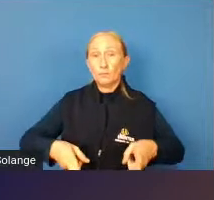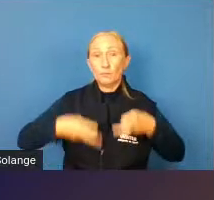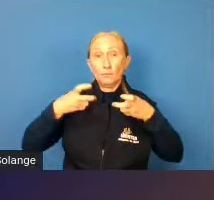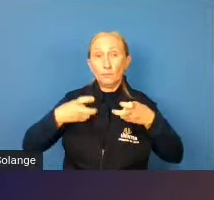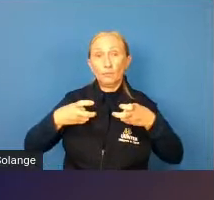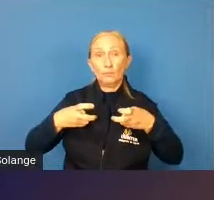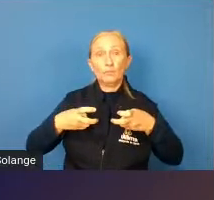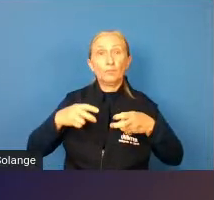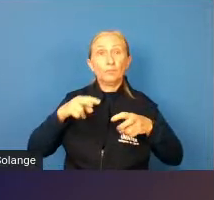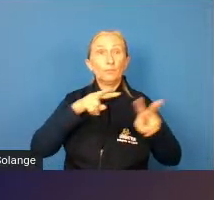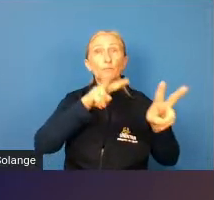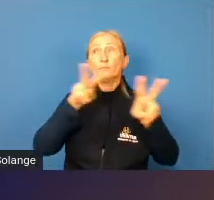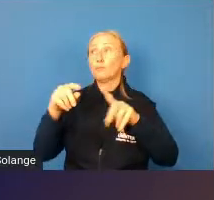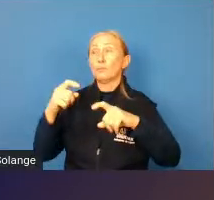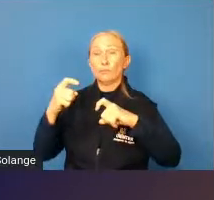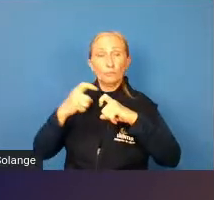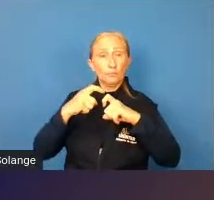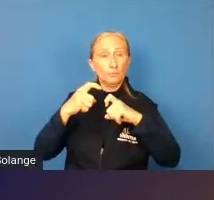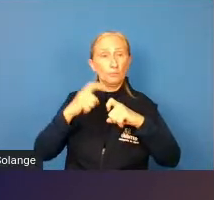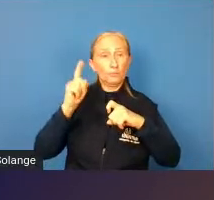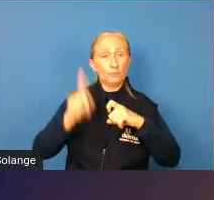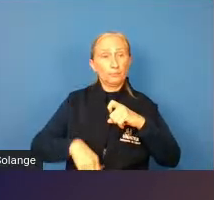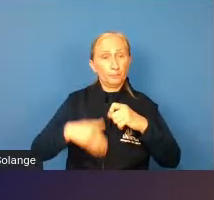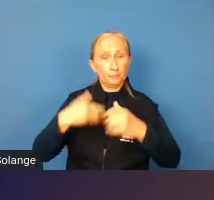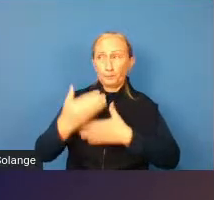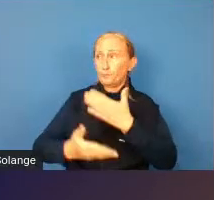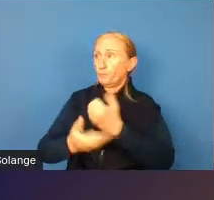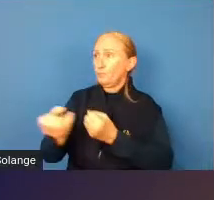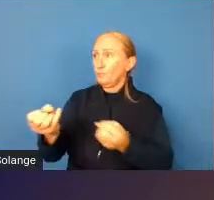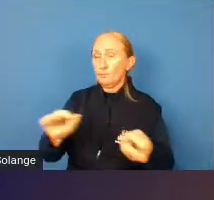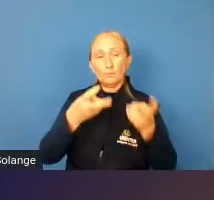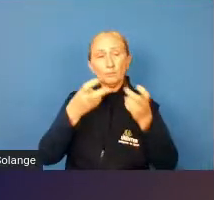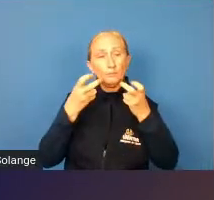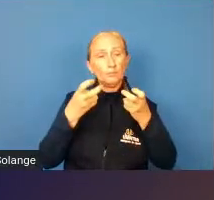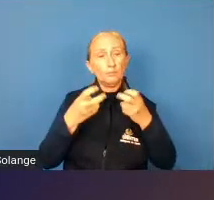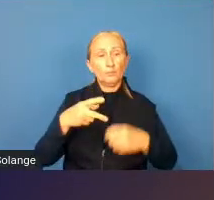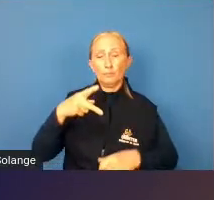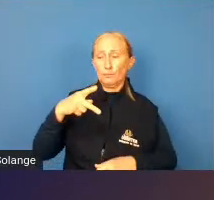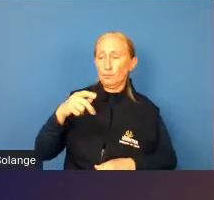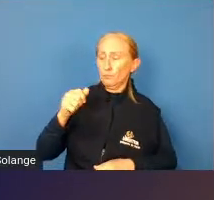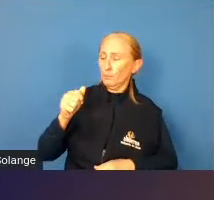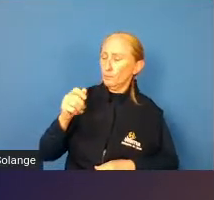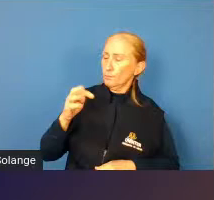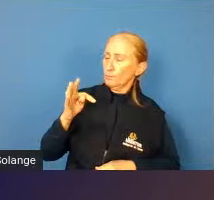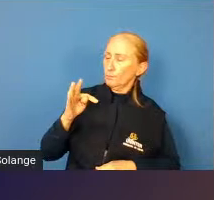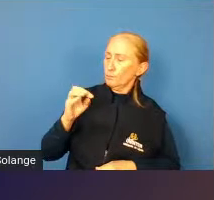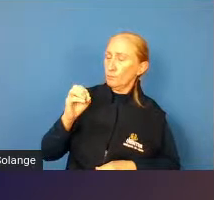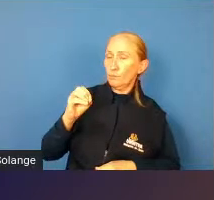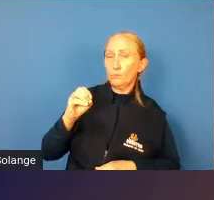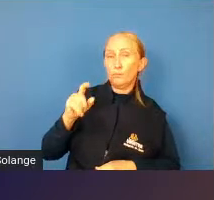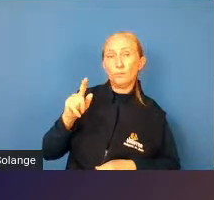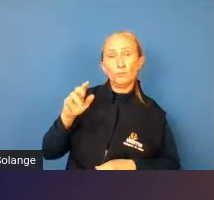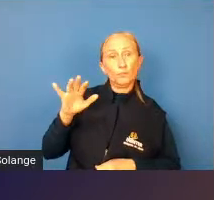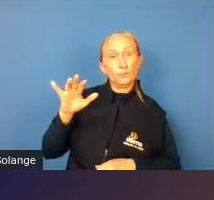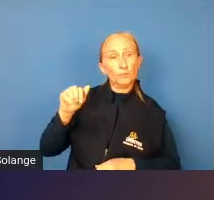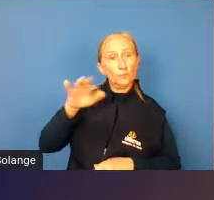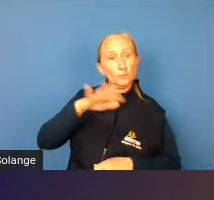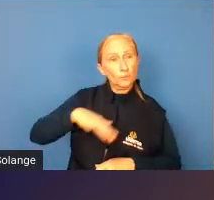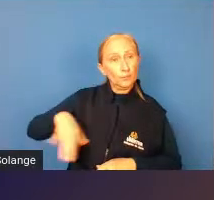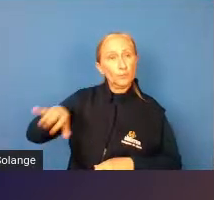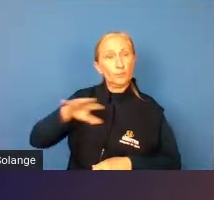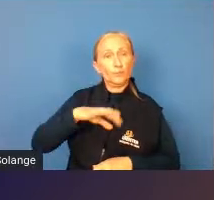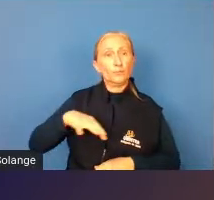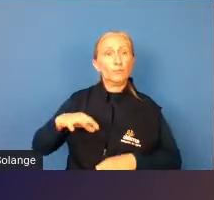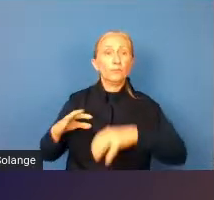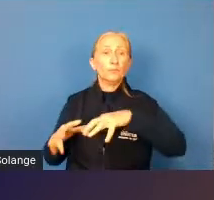medicina também como uma perspectiva patológica. Então, a Organização Mundial da Saúde